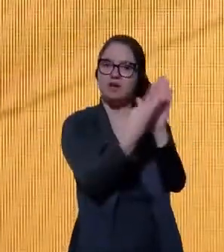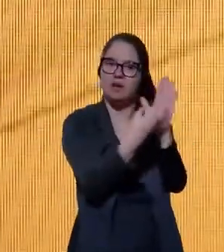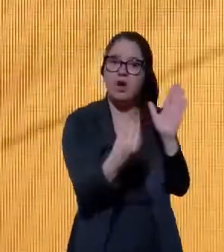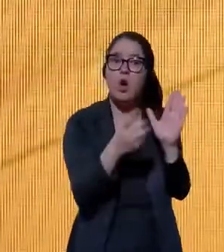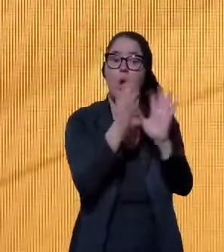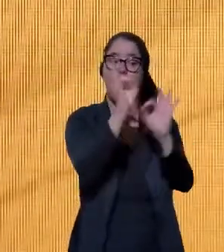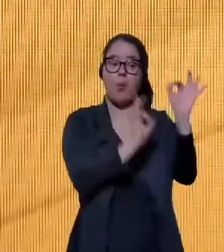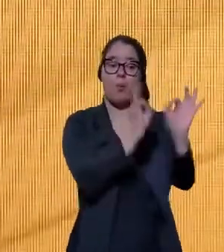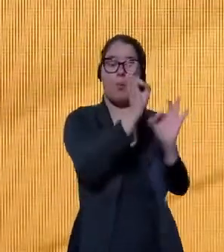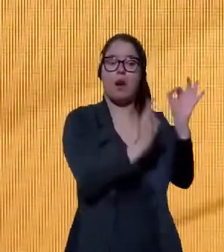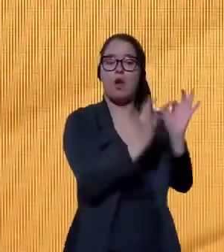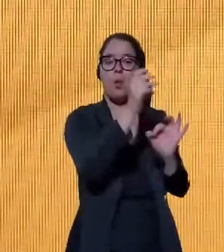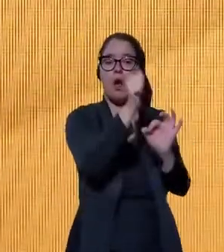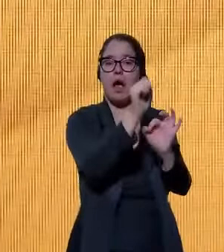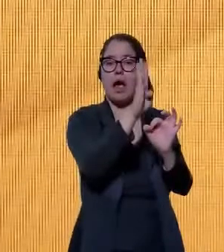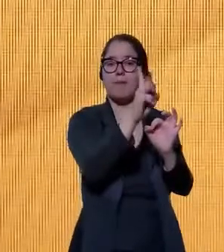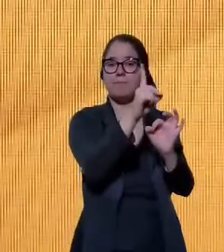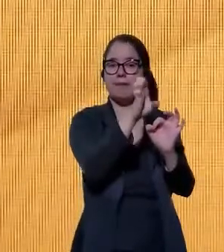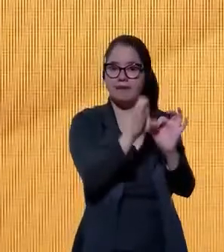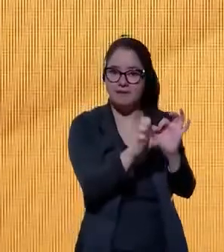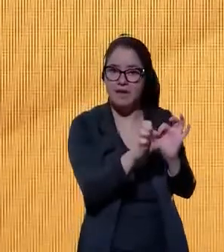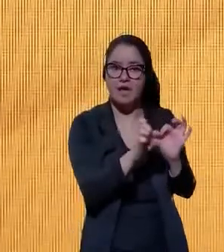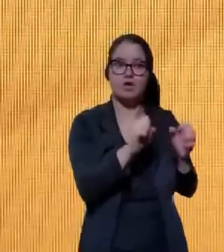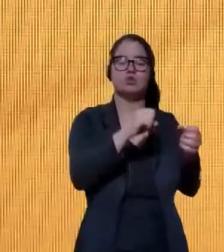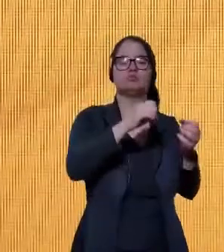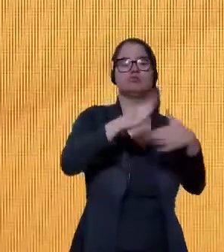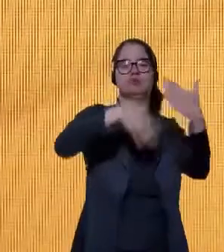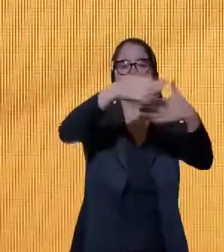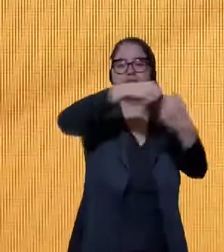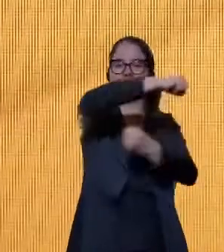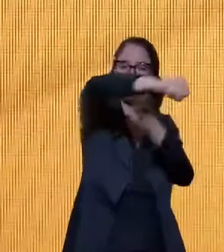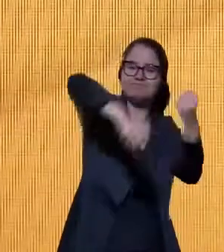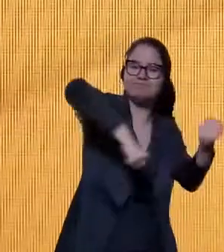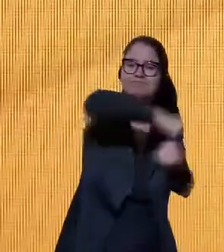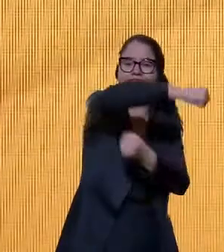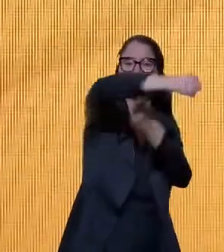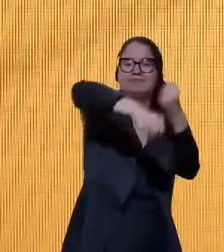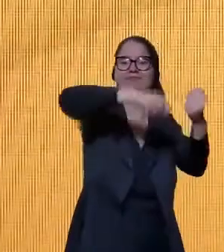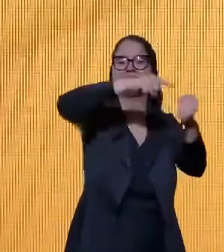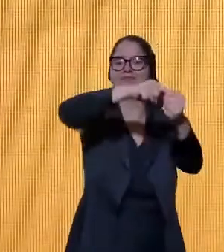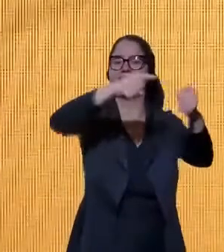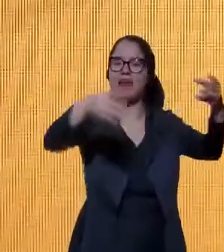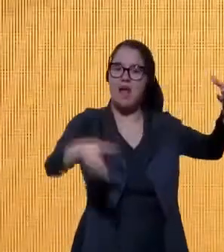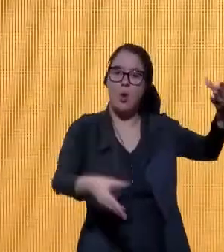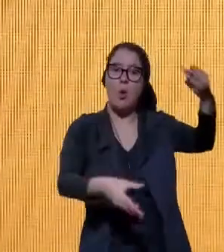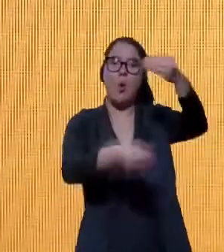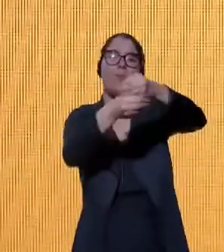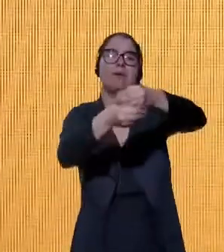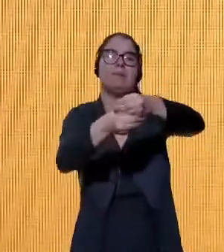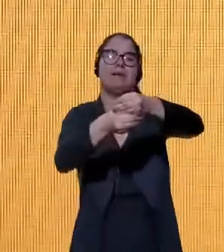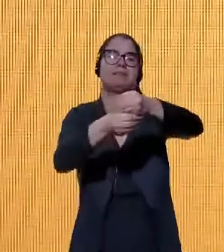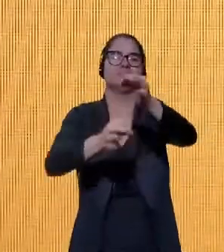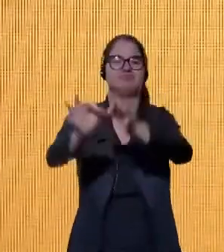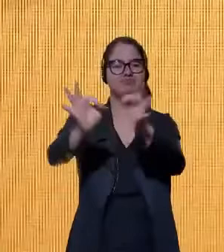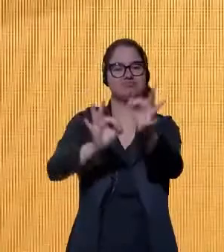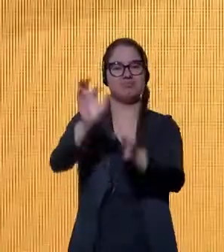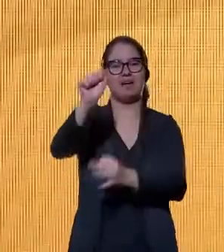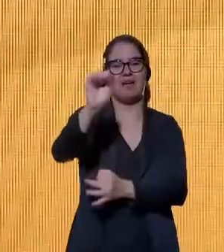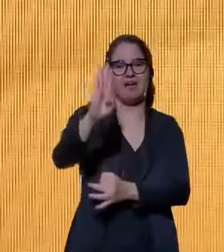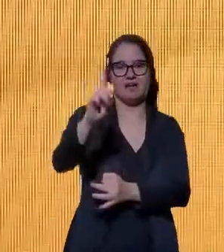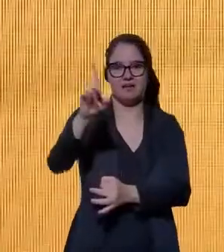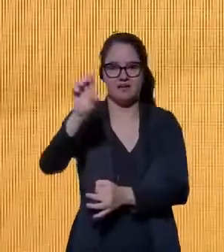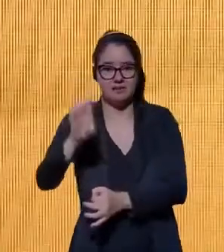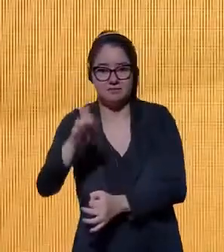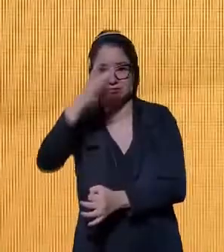ABDE 2030 de Desenvolvimento Sustentável vem somar as iniciativas da ABDE dos associados